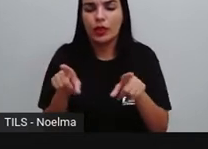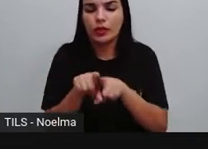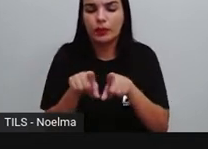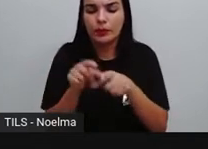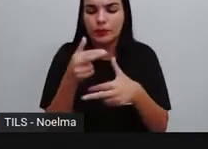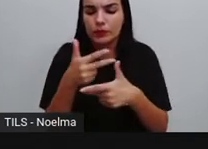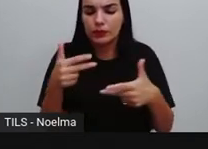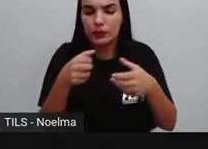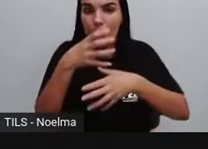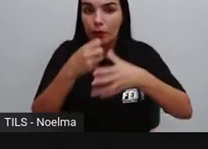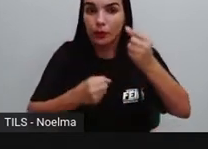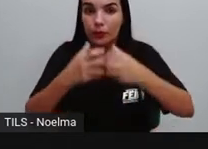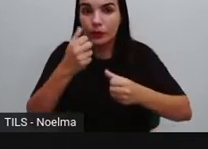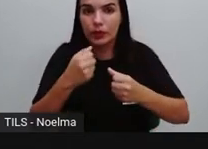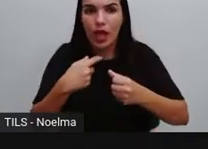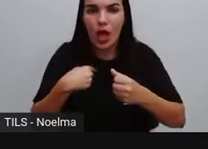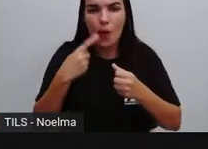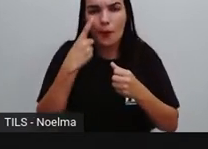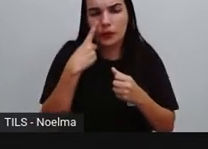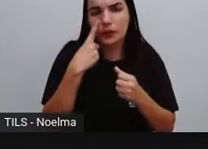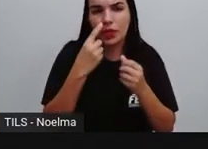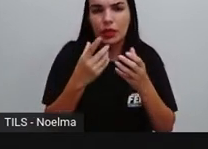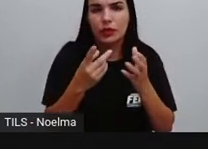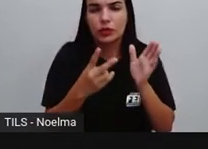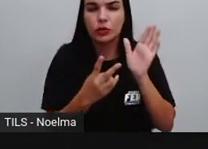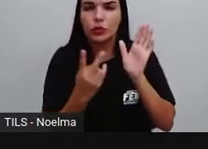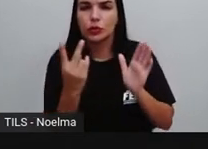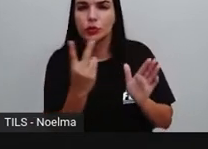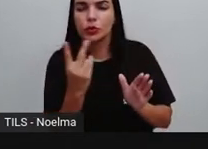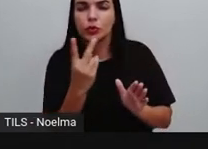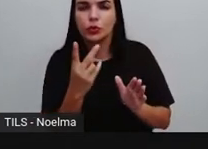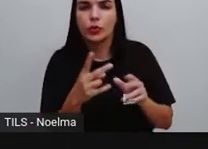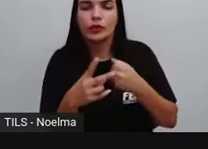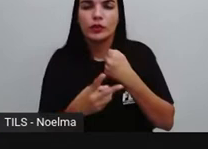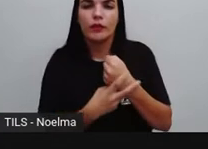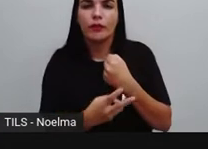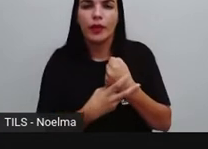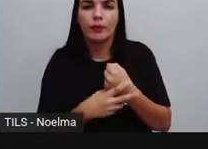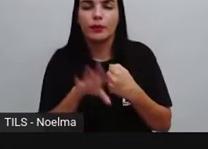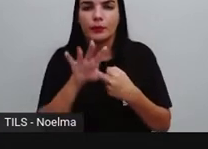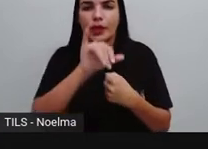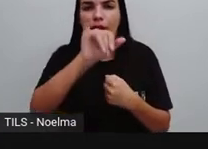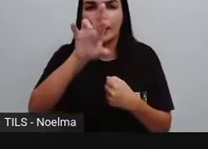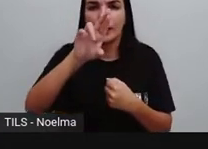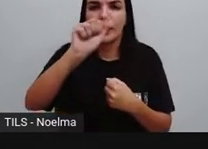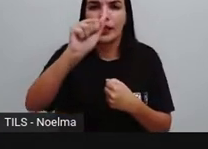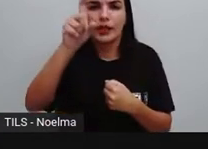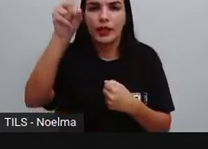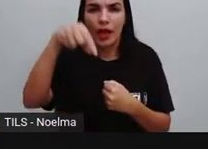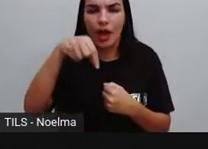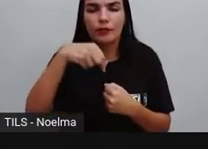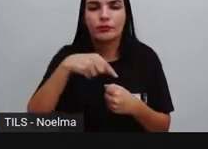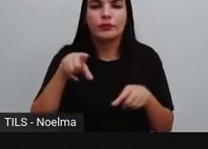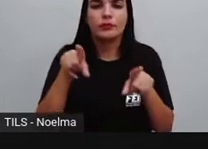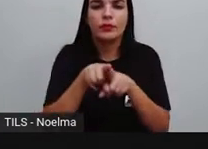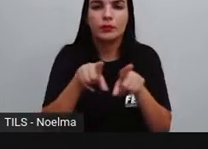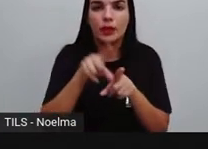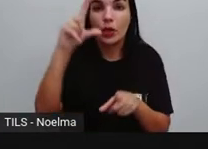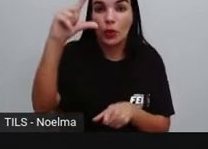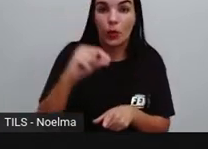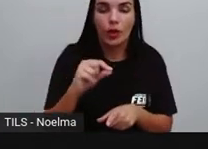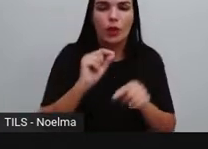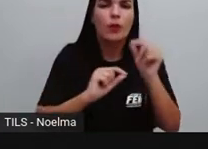destaquei aí dois verbos. O irá e o diminuir. Irá indica que